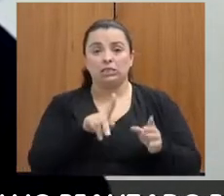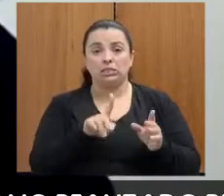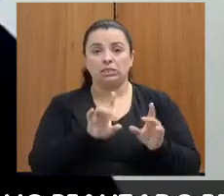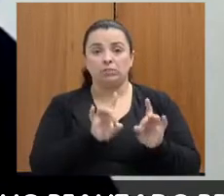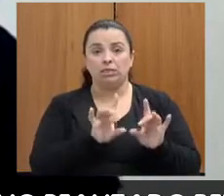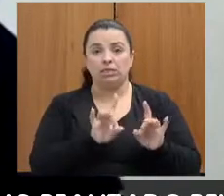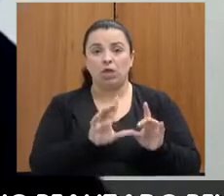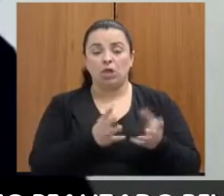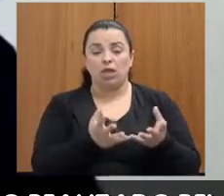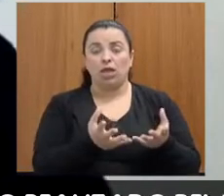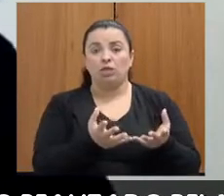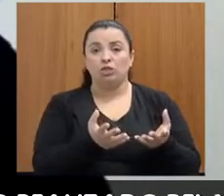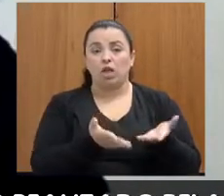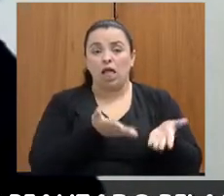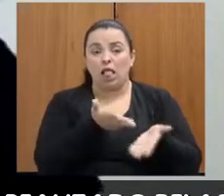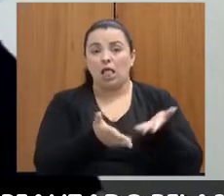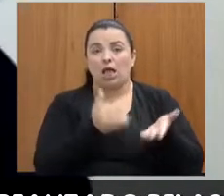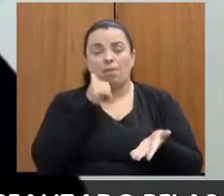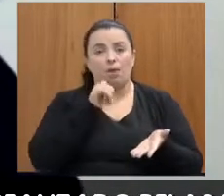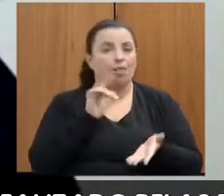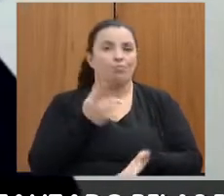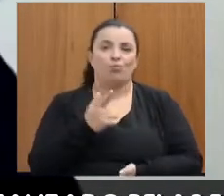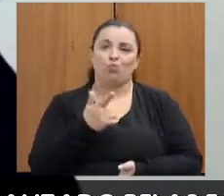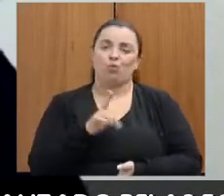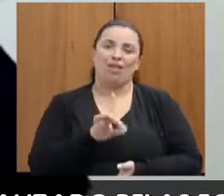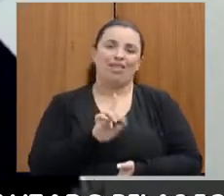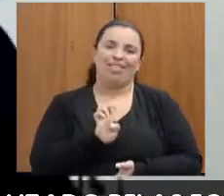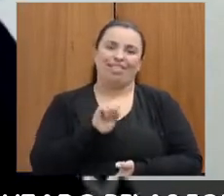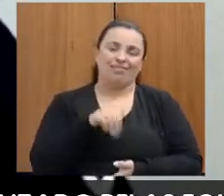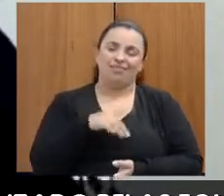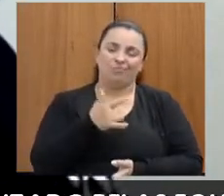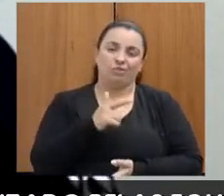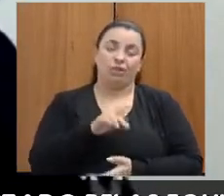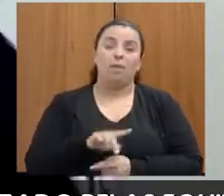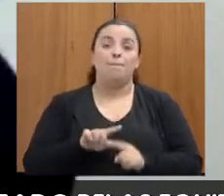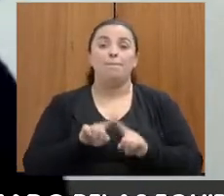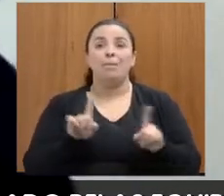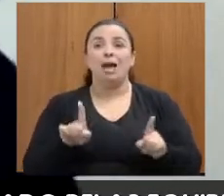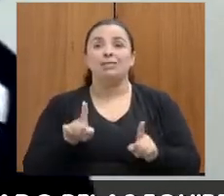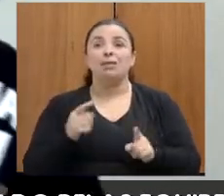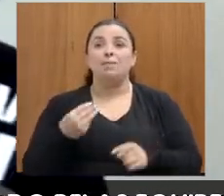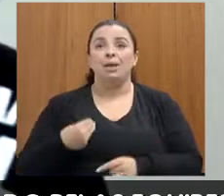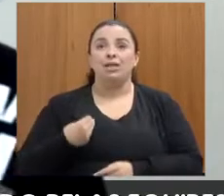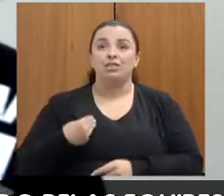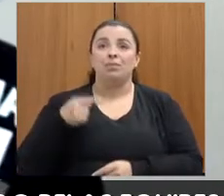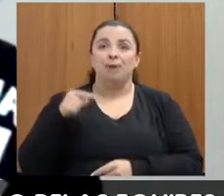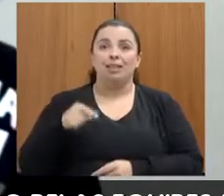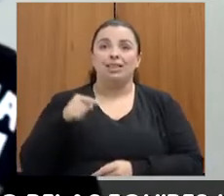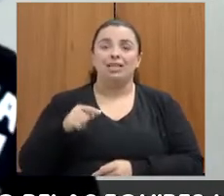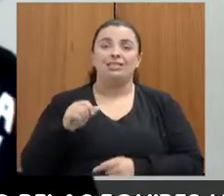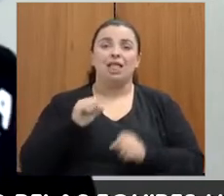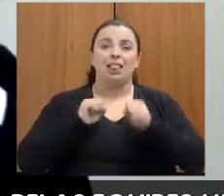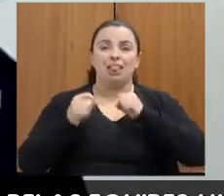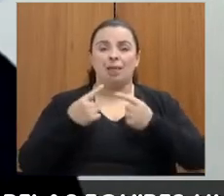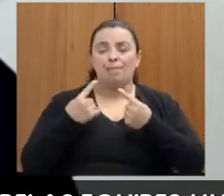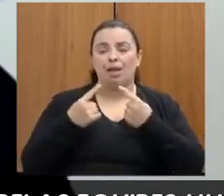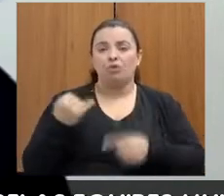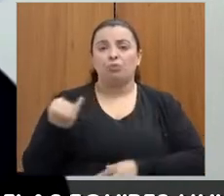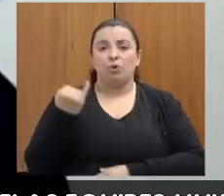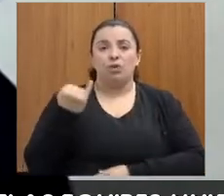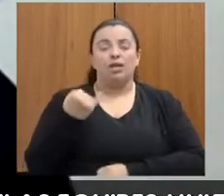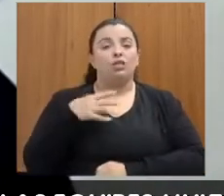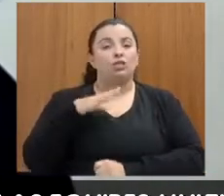grande importância eu participar desse debate e aprender aí com as delegacias especializadas,